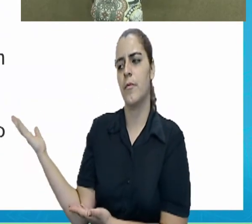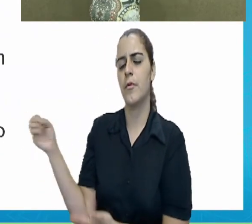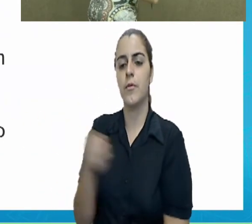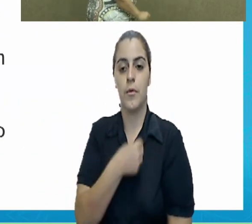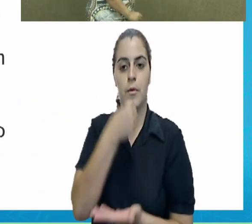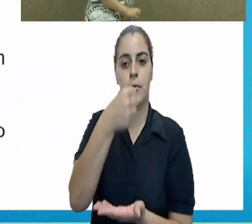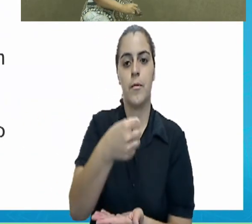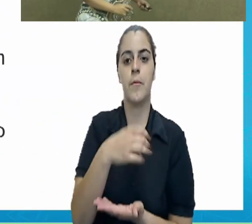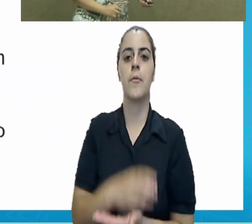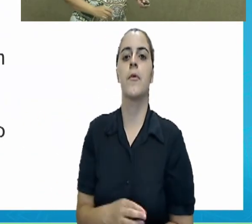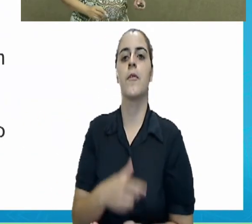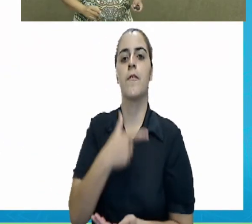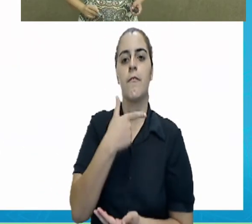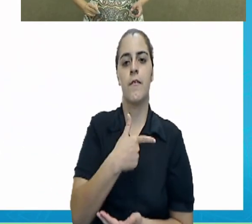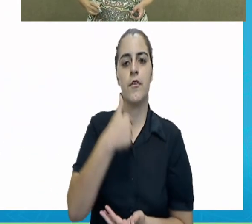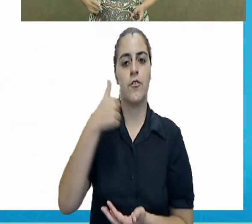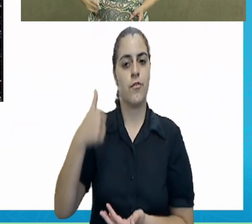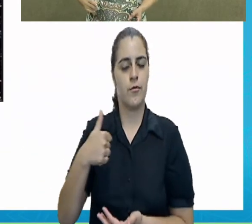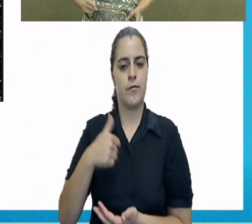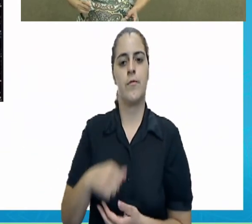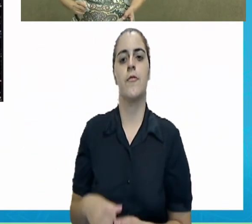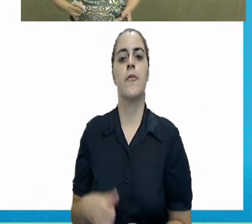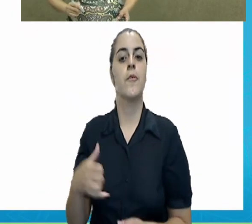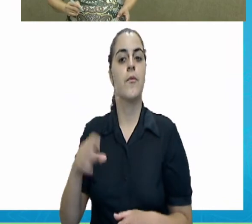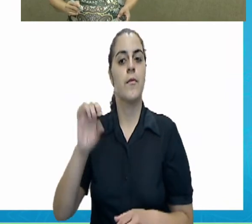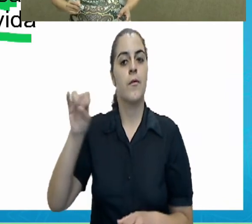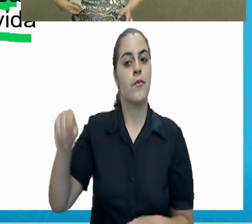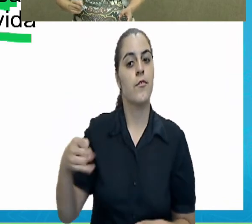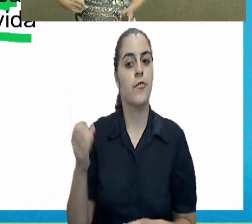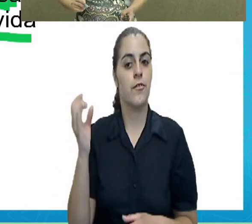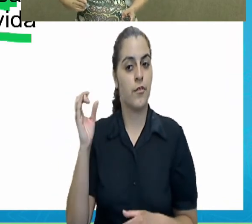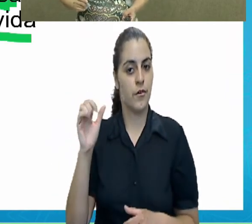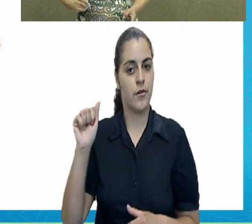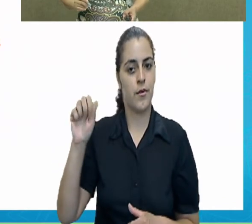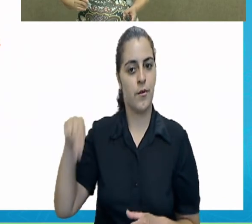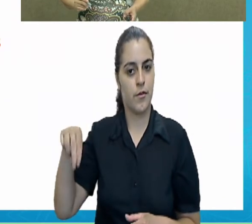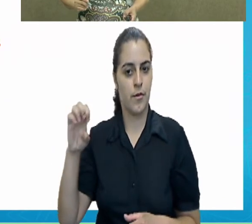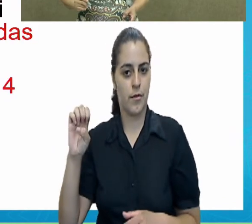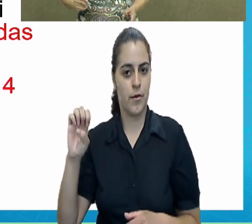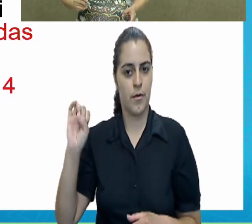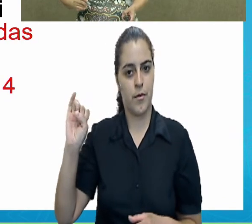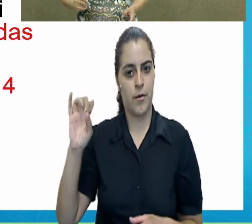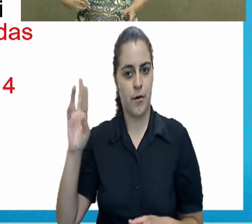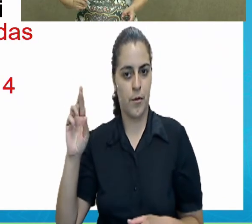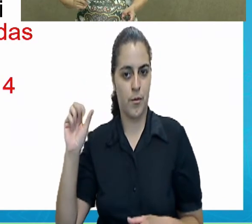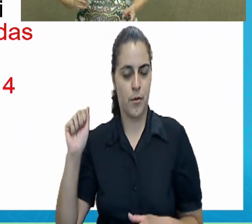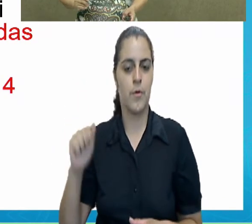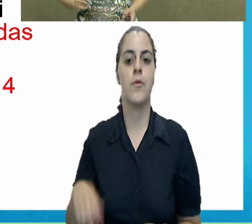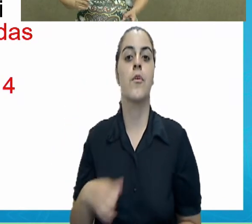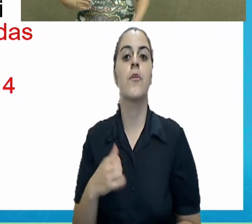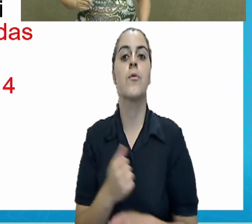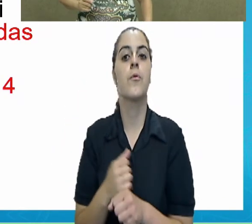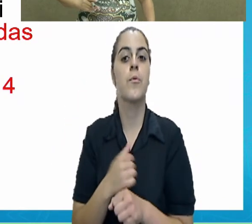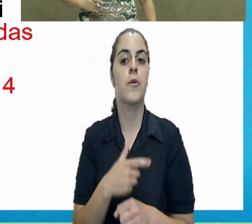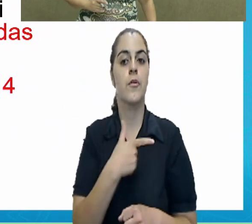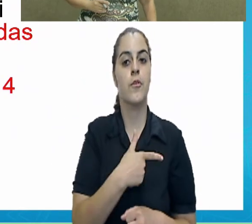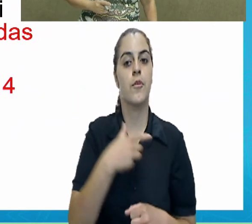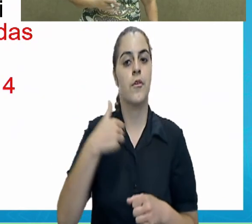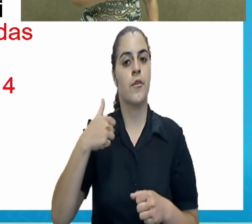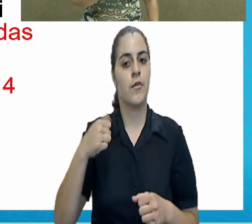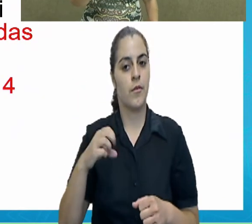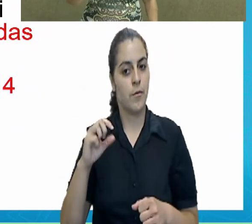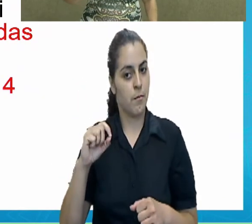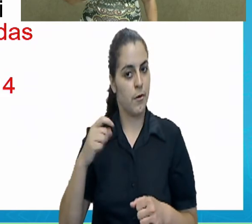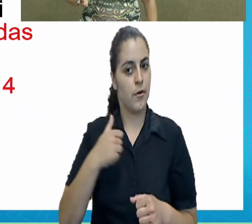21 de janeiro de 2014. E